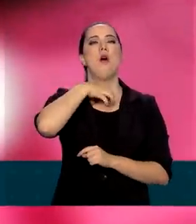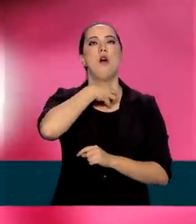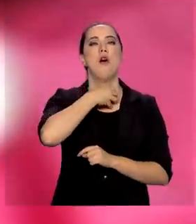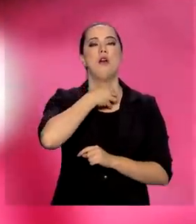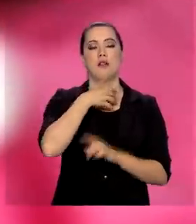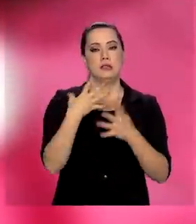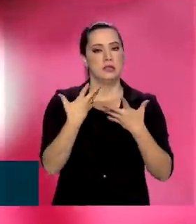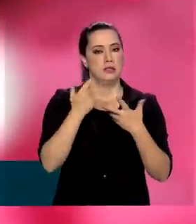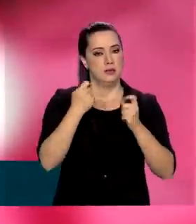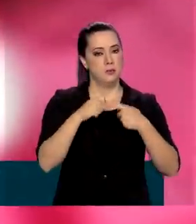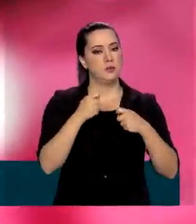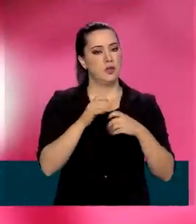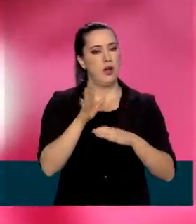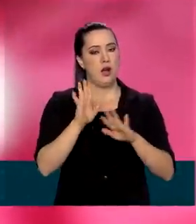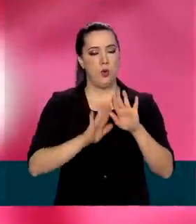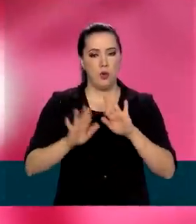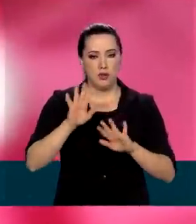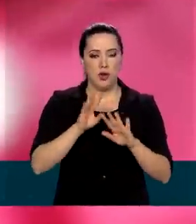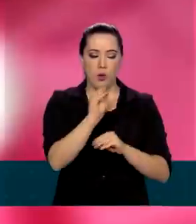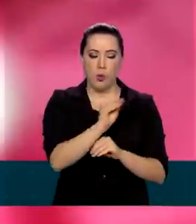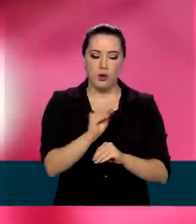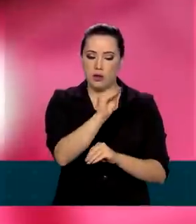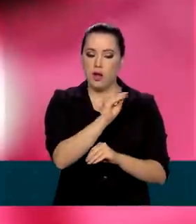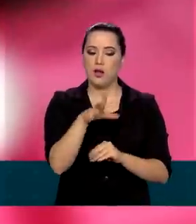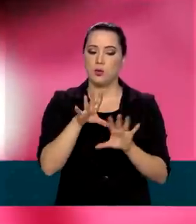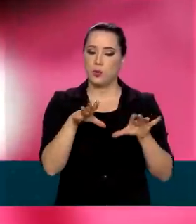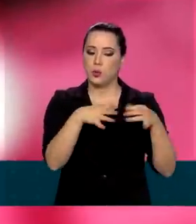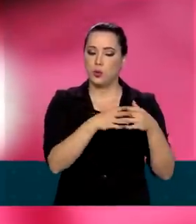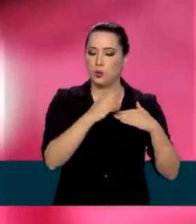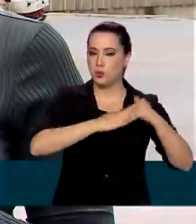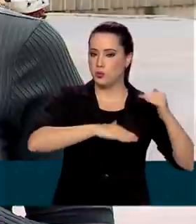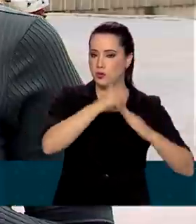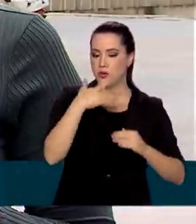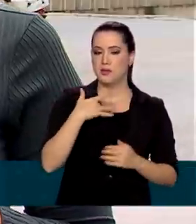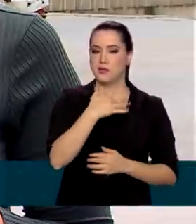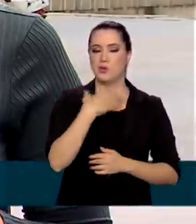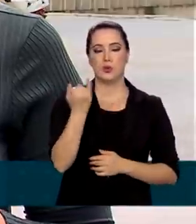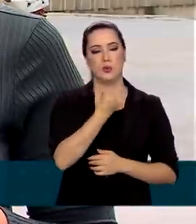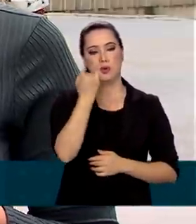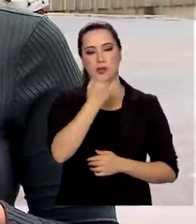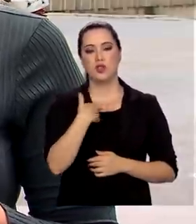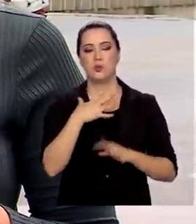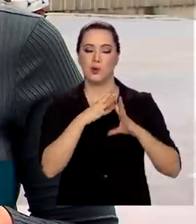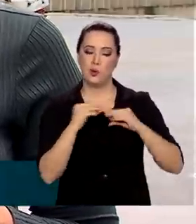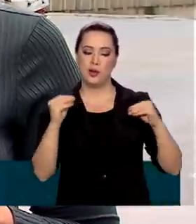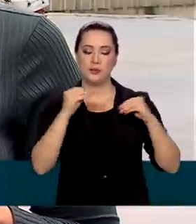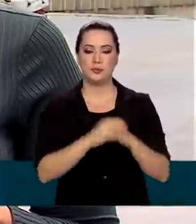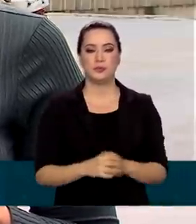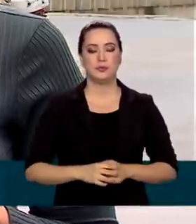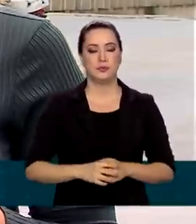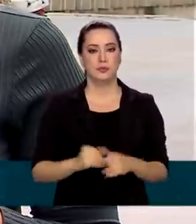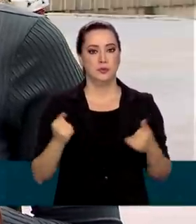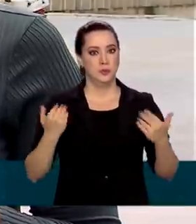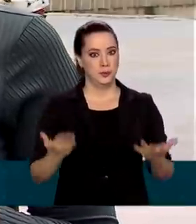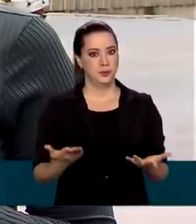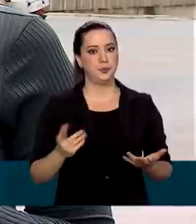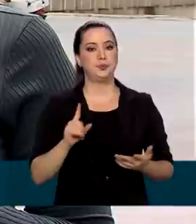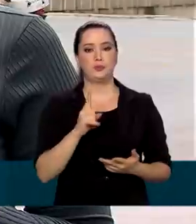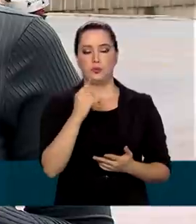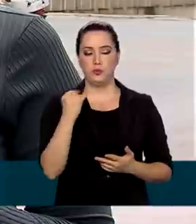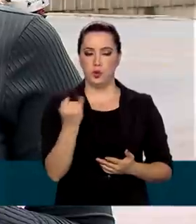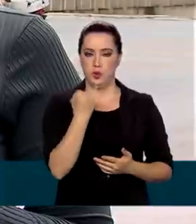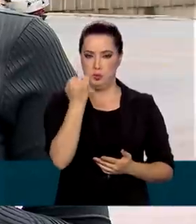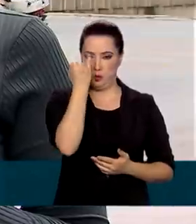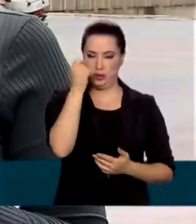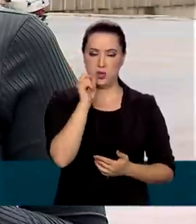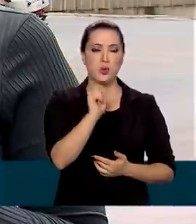equipe, que foi fundamental para a minha recuperação. Um dos fatores determinantes para a recuperação da